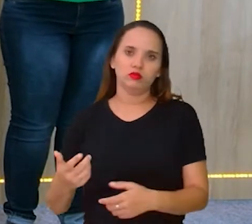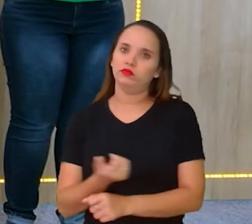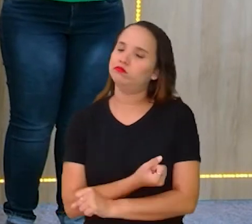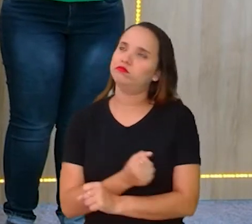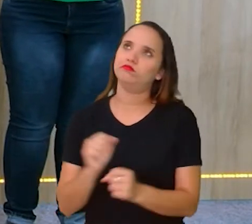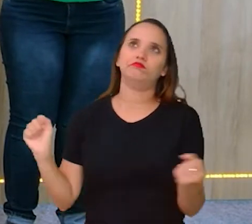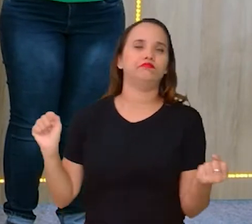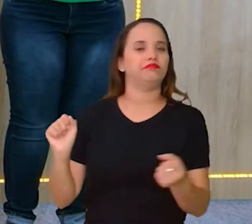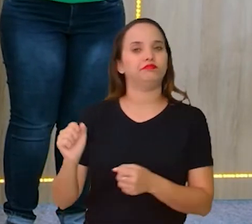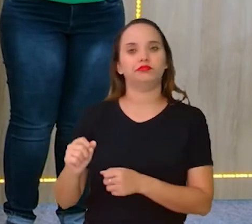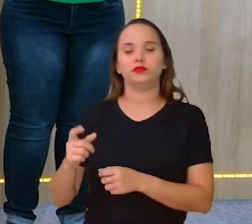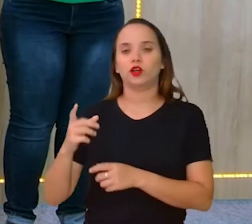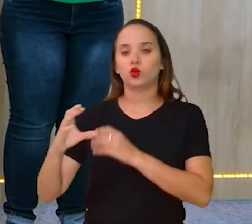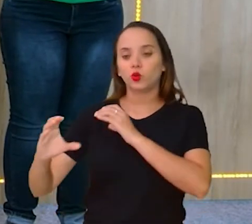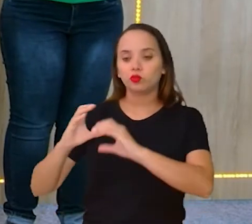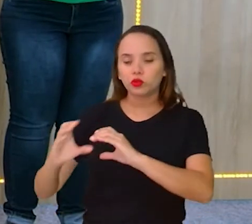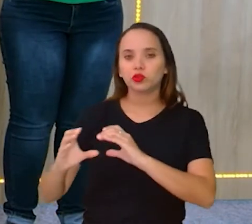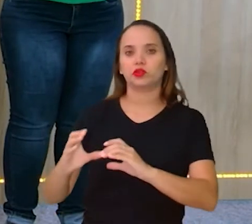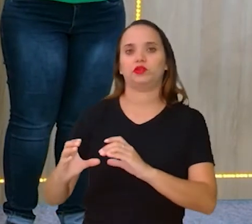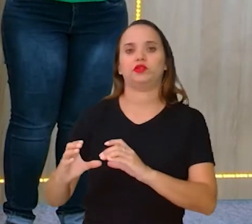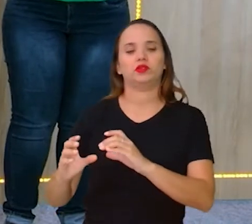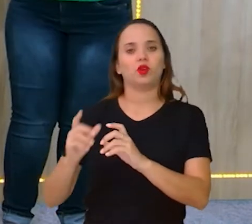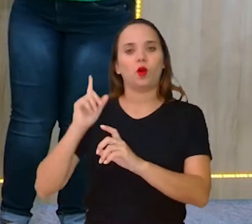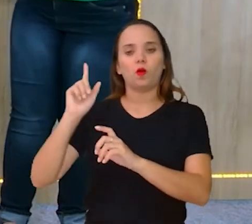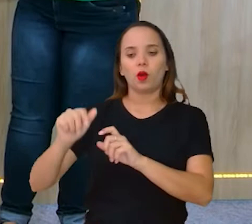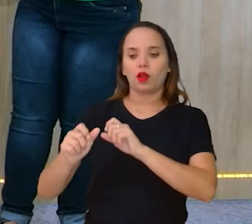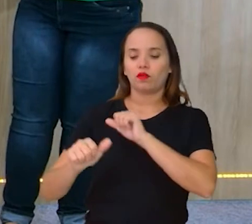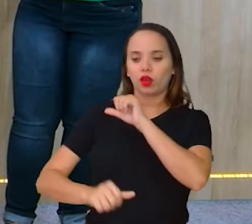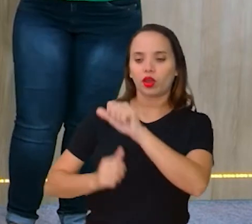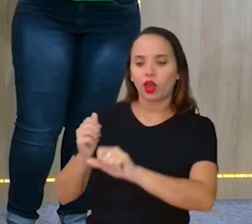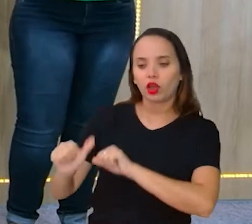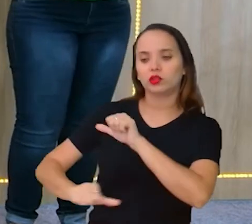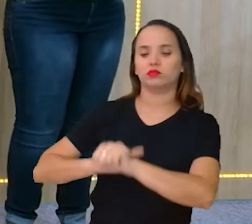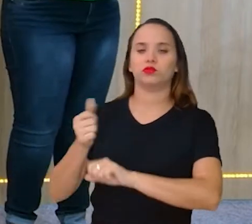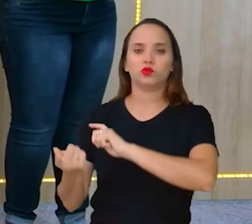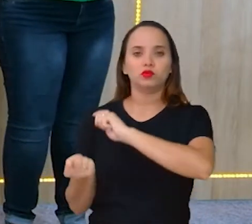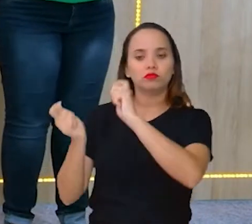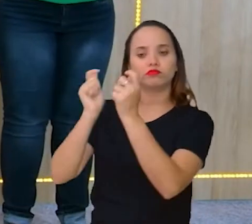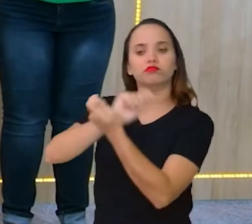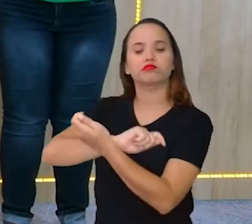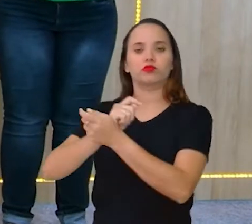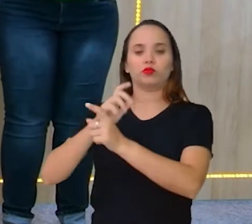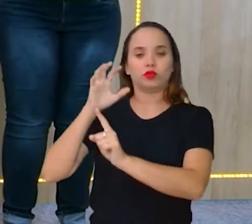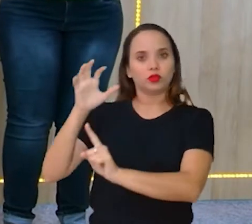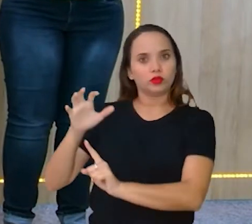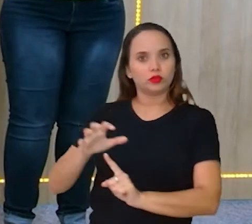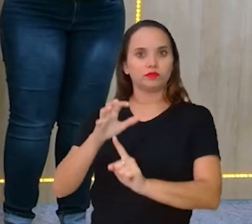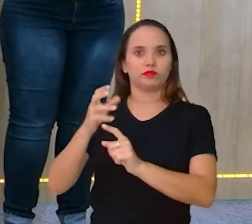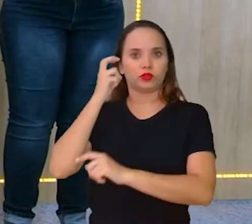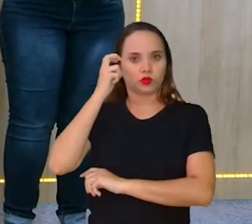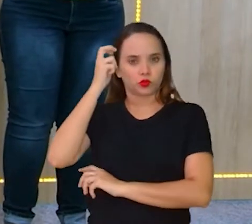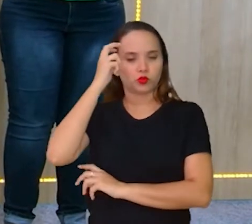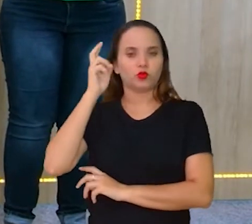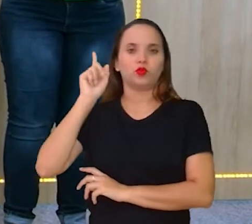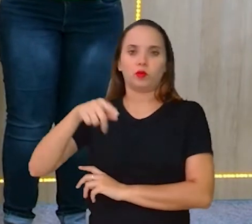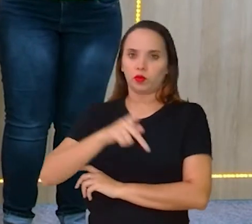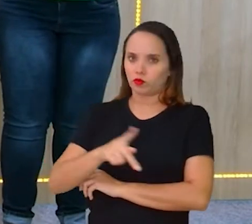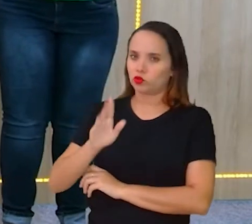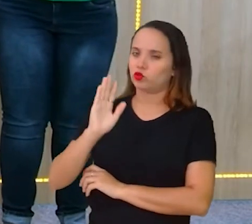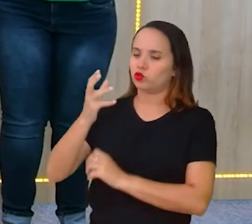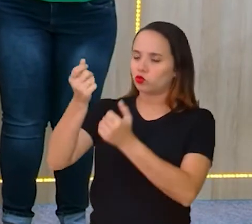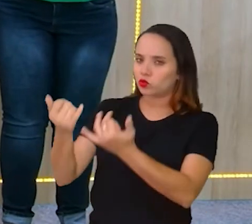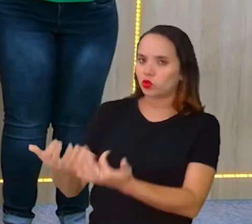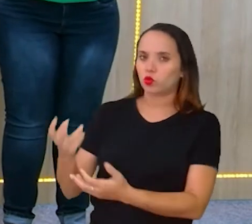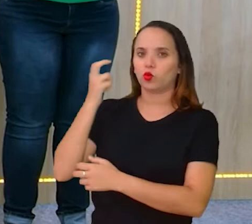a nossa comunicação, ela vai sendo moldada a partir da cultura. É como a professora Márcia falou, A cultura são os costumes. Você tem a